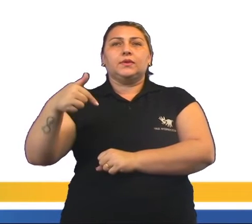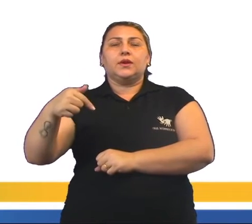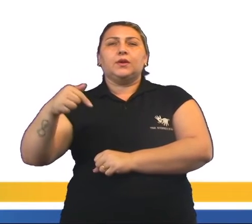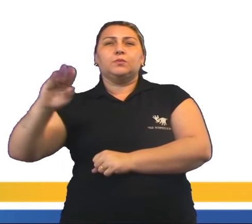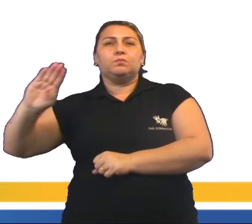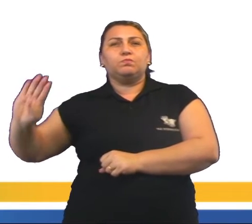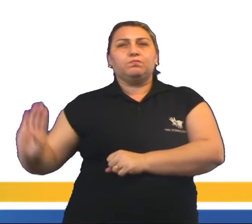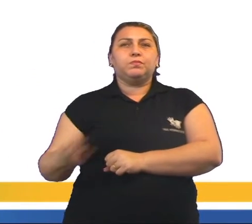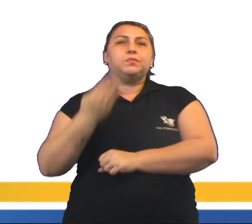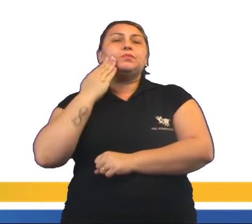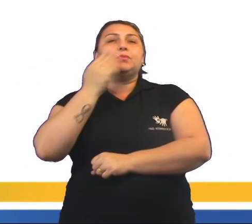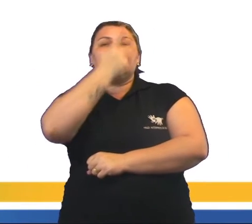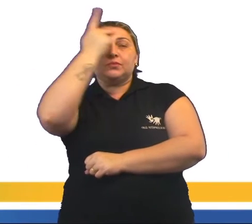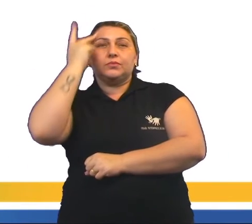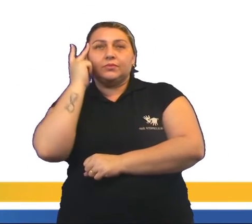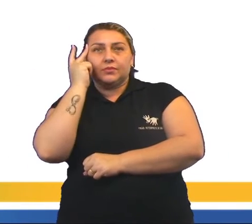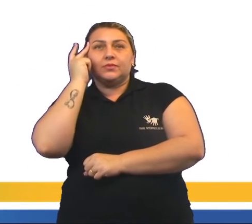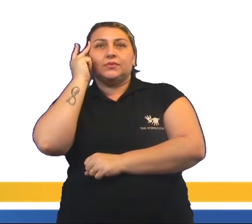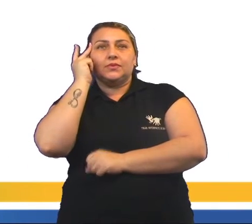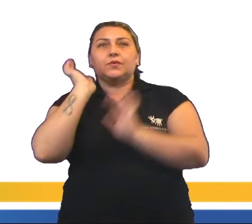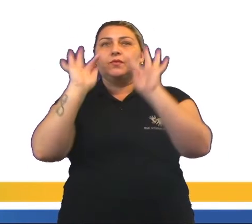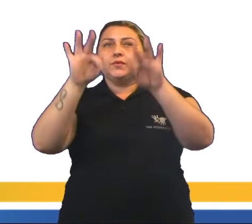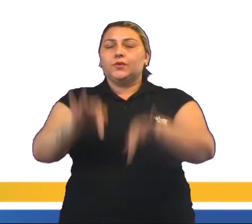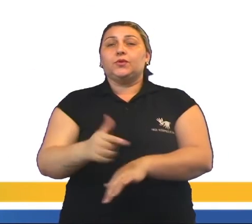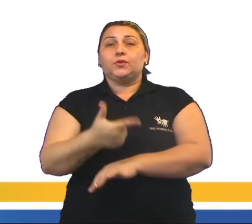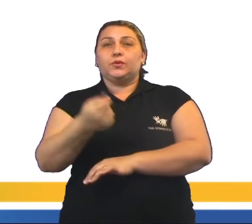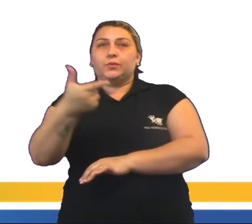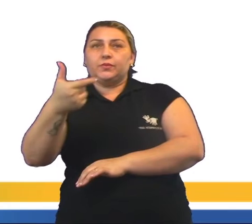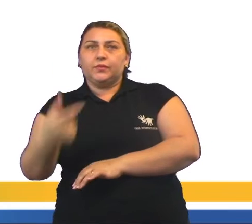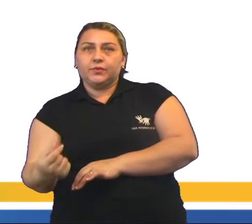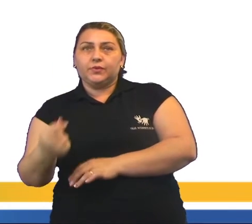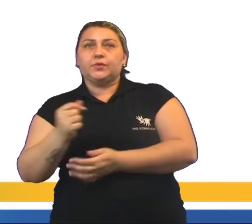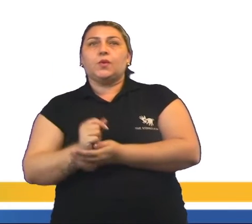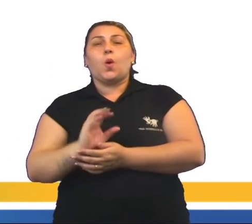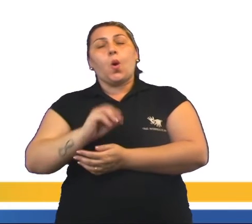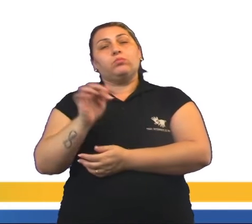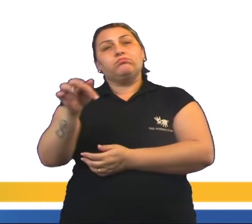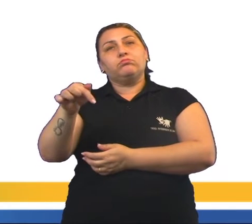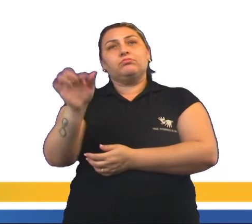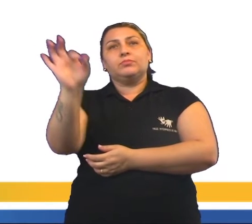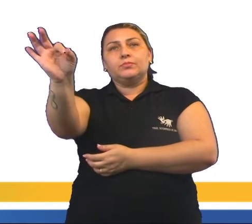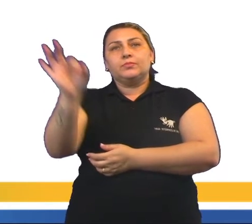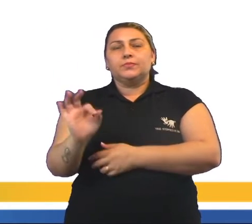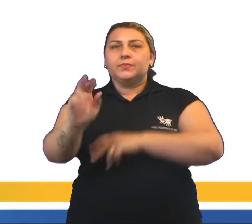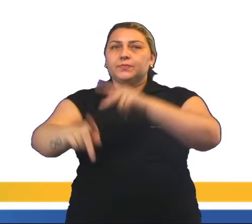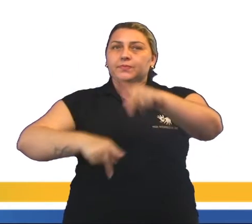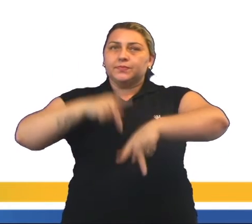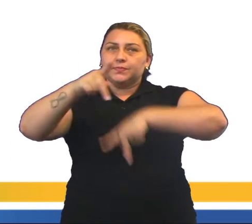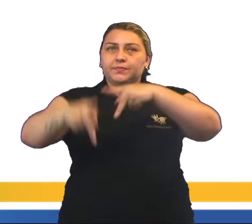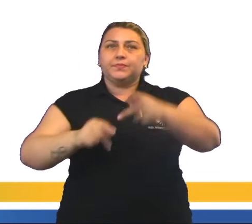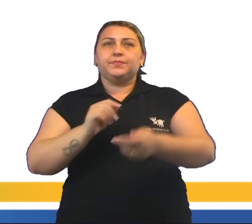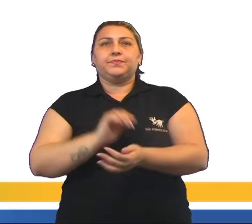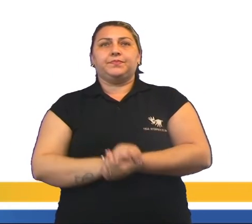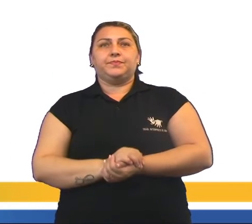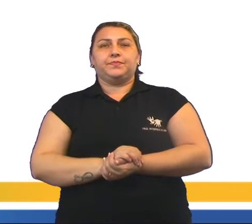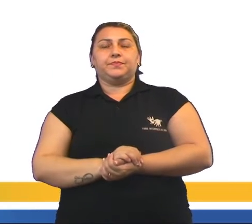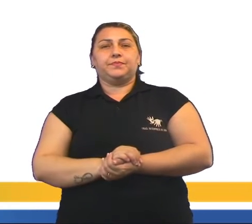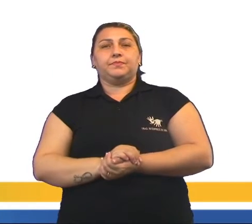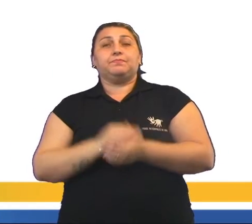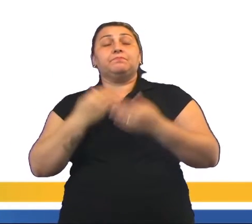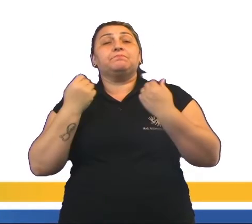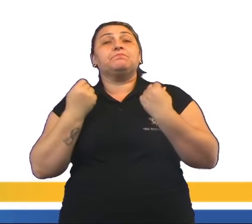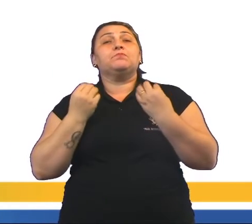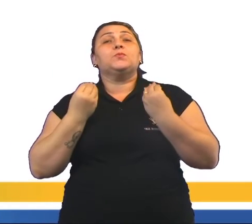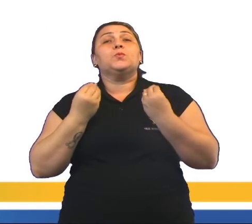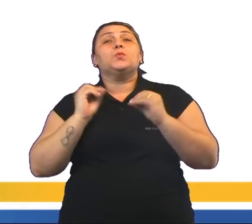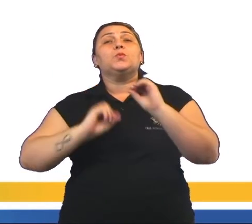,7 milhões de pessoas até o fim de 2020, ou 7% da população. Então,